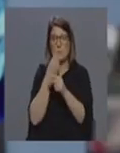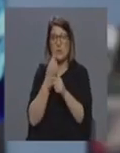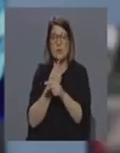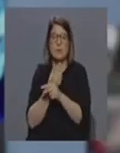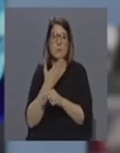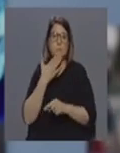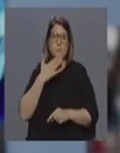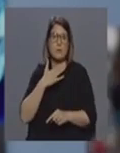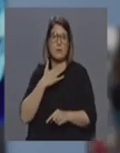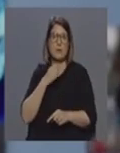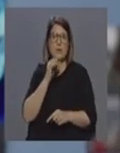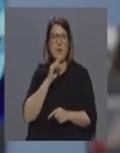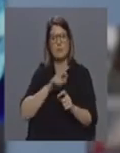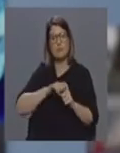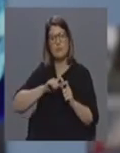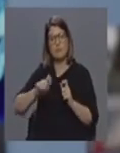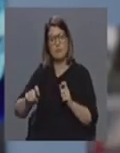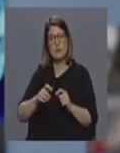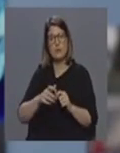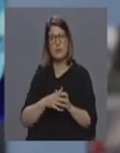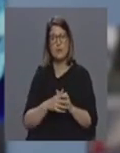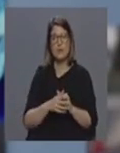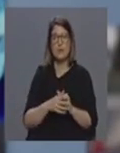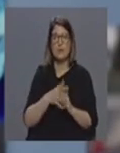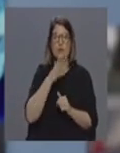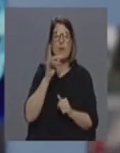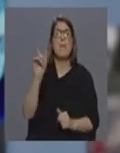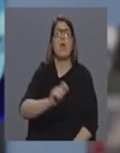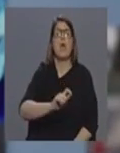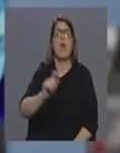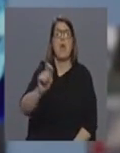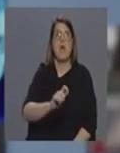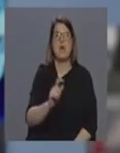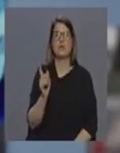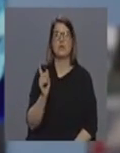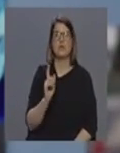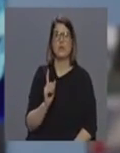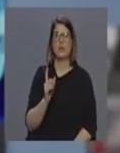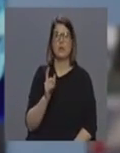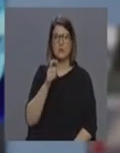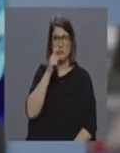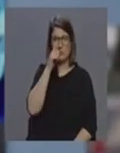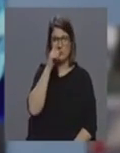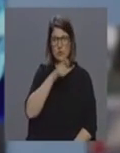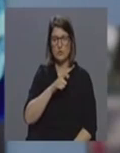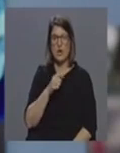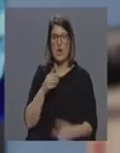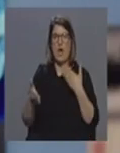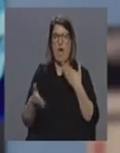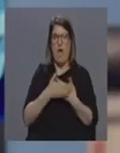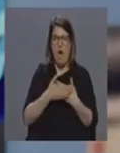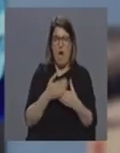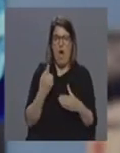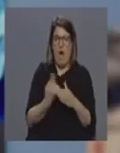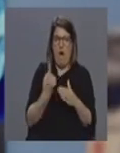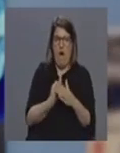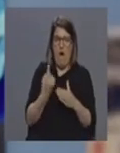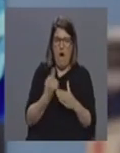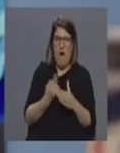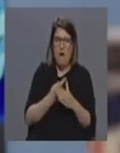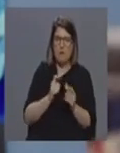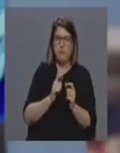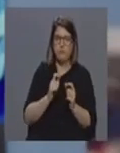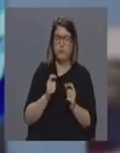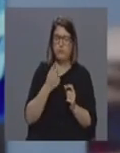também para poderem passar esse período nós estamos aqui a falar de meses nem de uma coisa em que as pessoas tenham que ficar enclausuradas em casa e que tenham de ter um estoque e vão agora